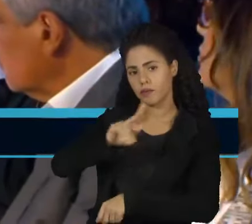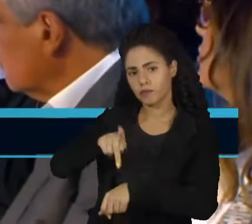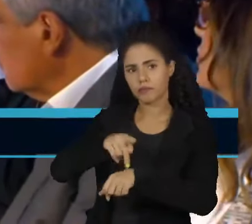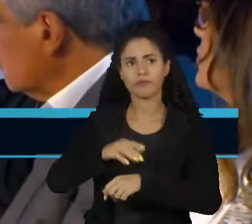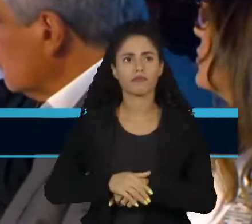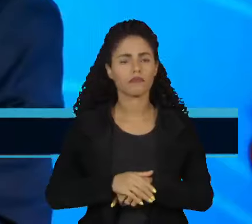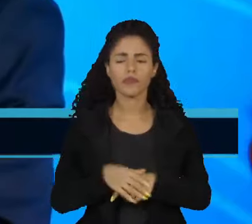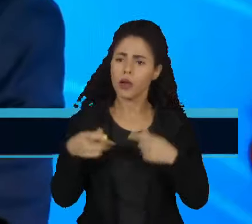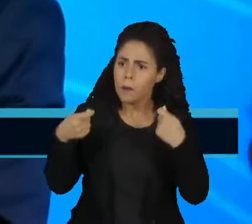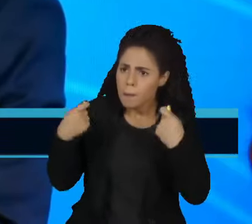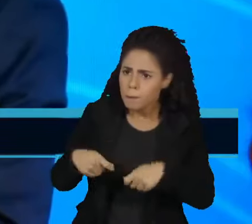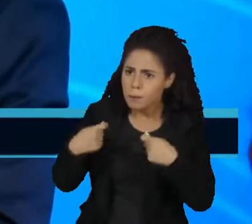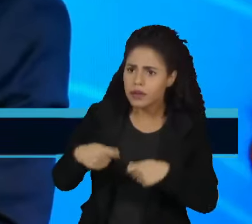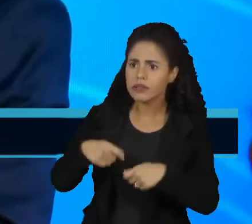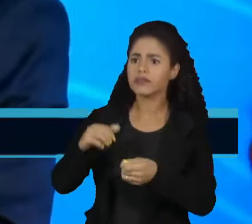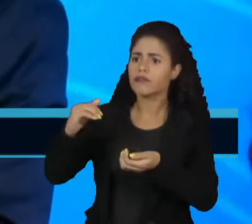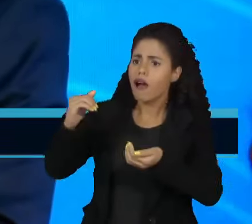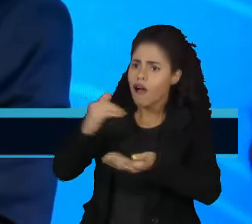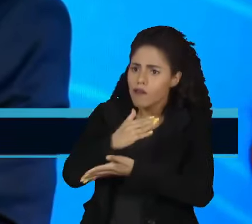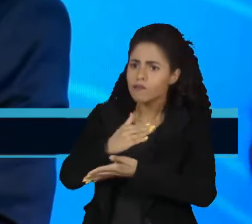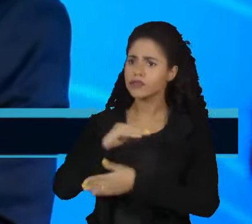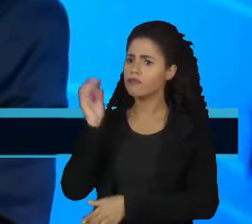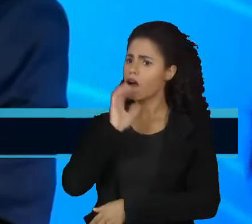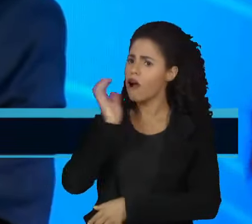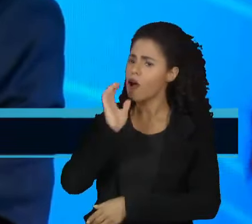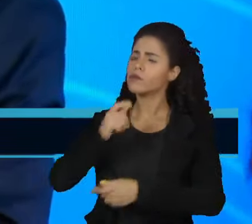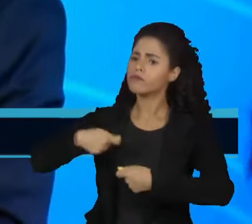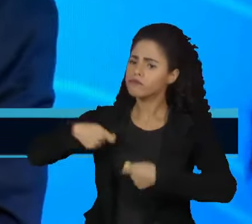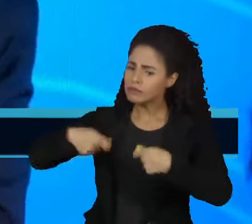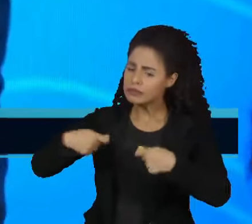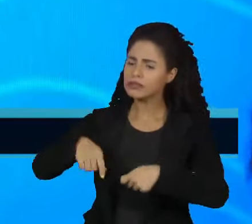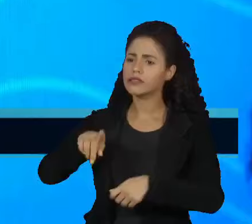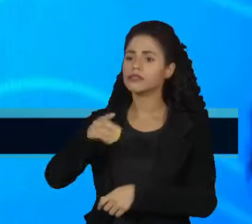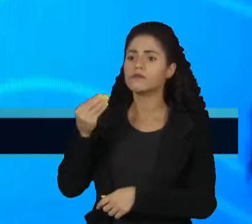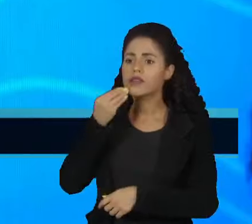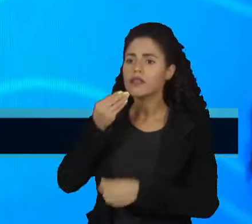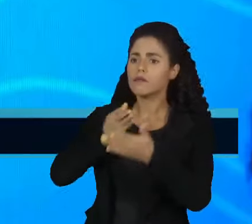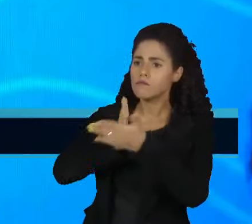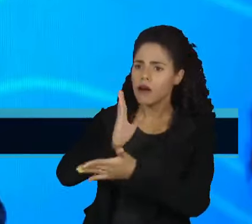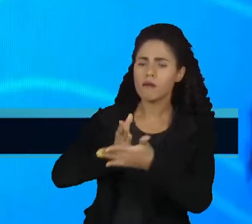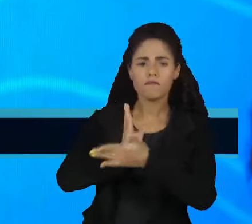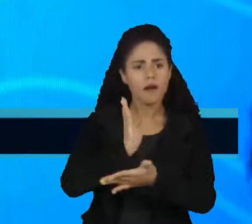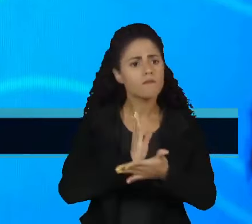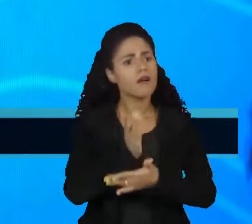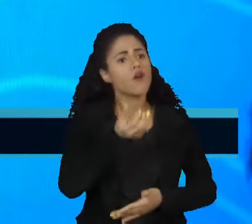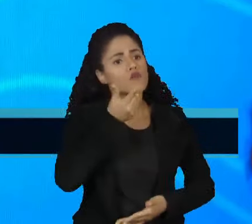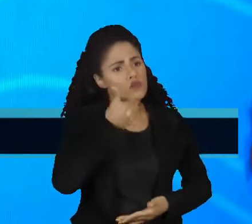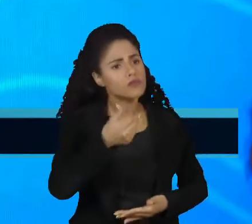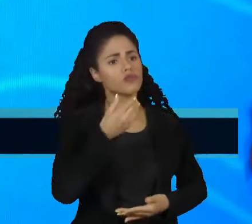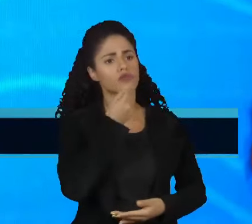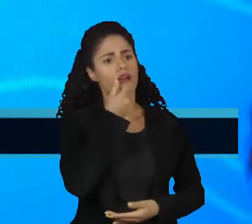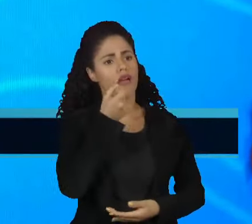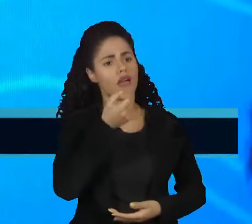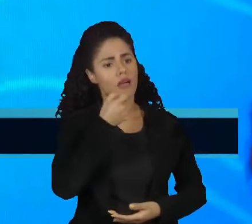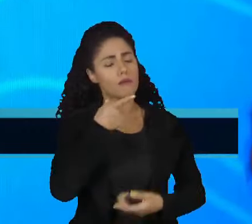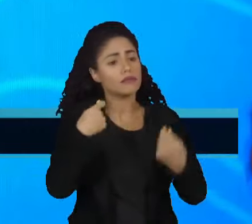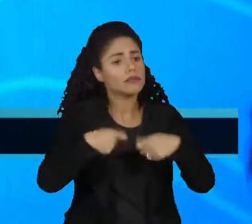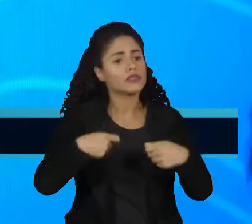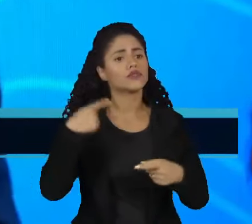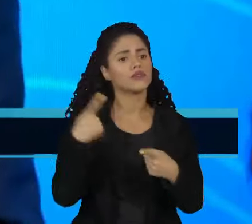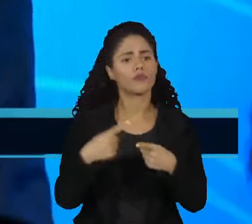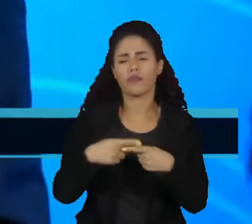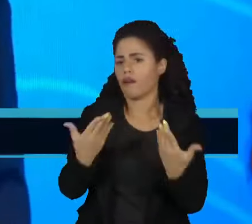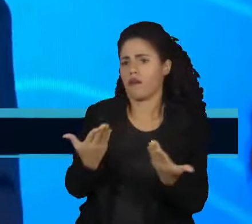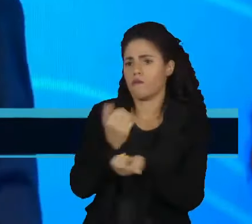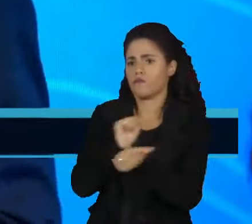preciso a Anvisa andar um pouco mais rápido para aprovar os pedidos que estão lá, porque não é